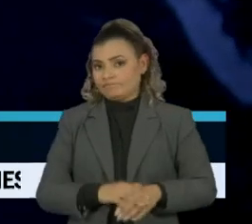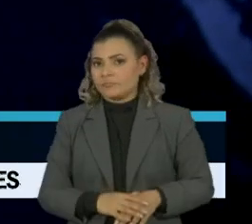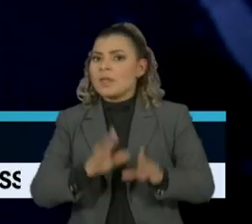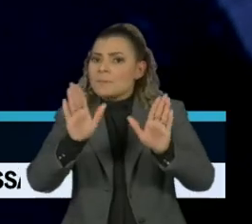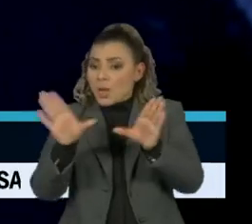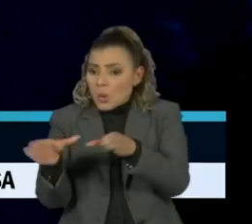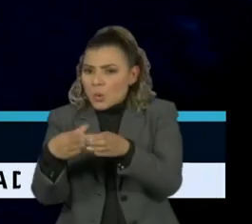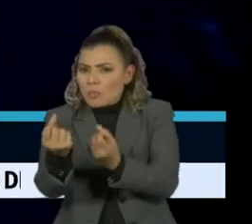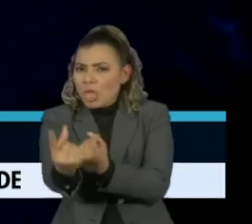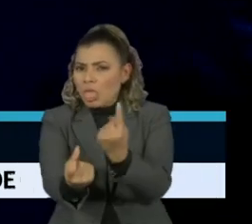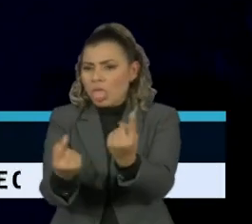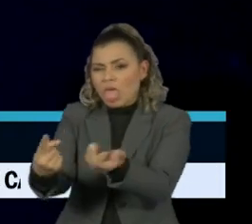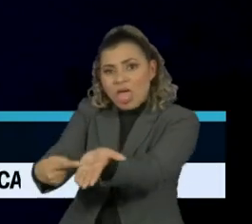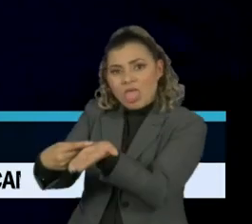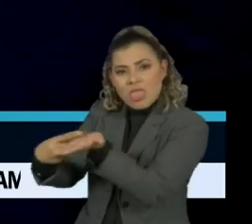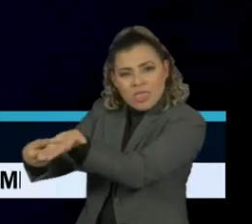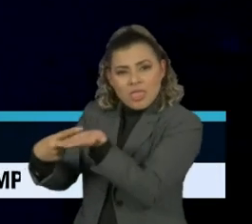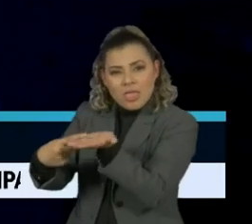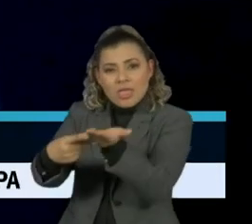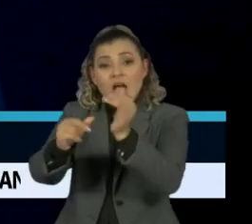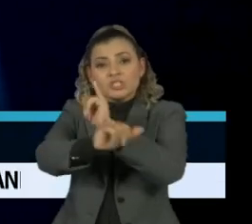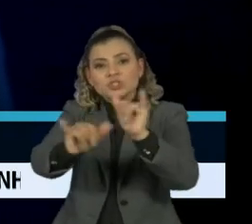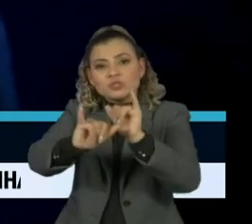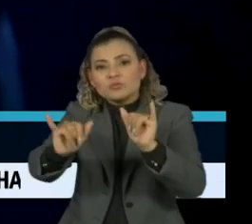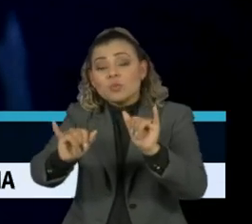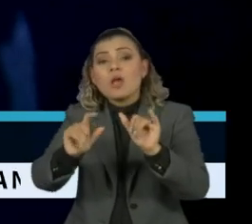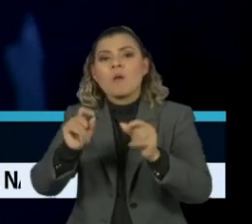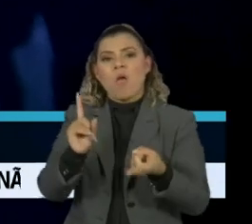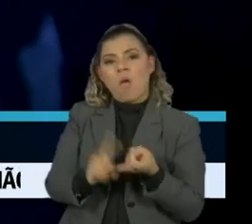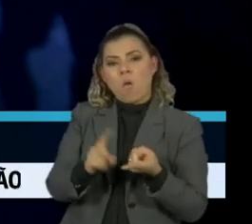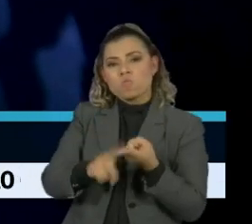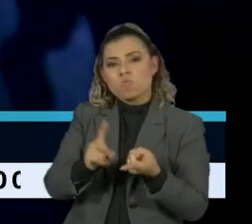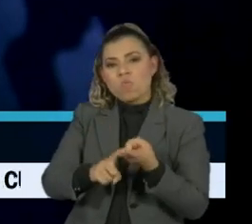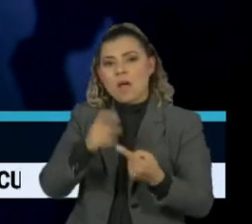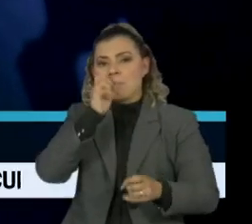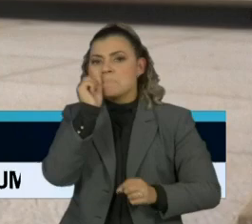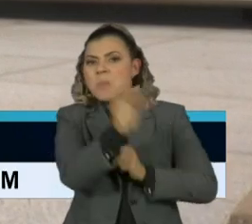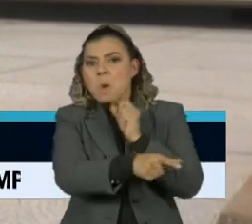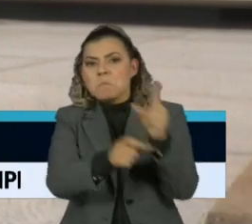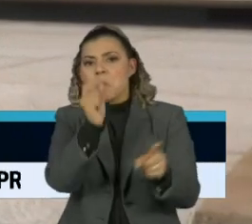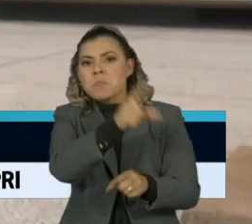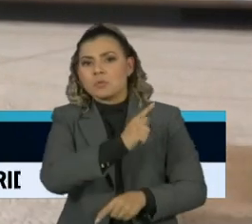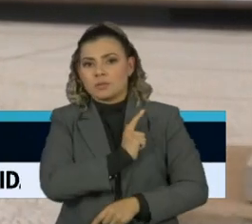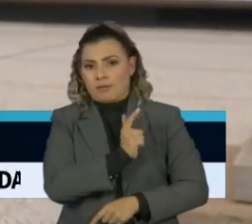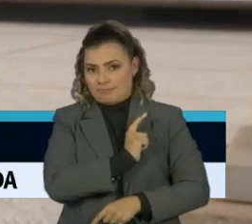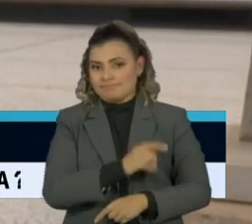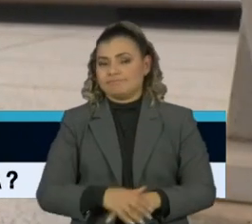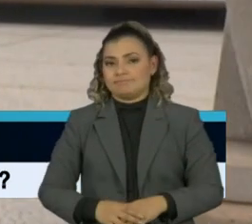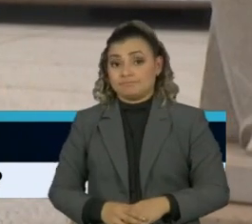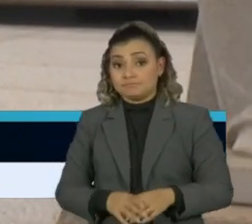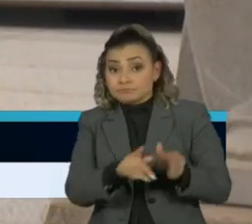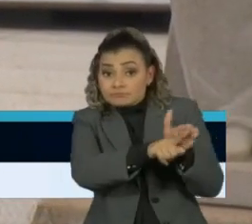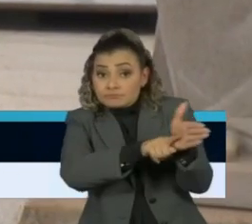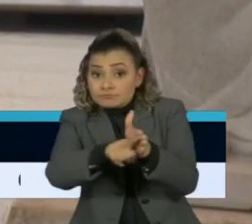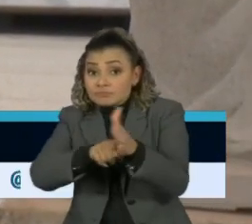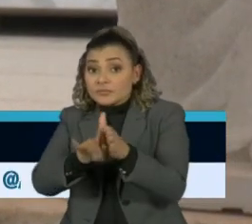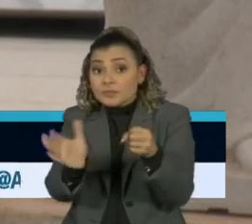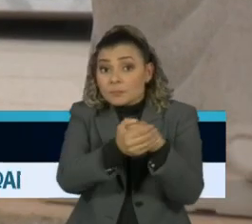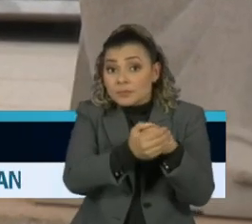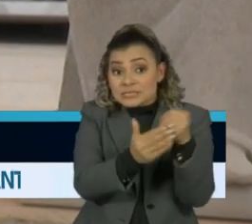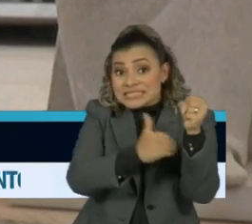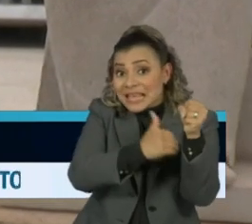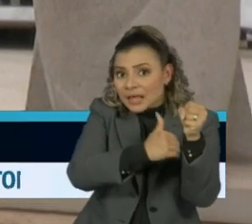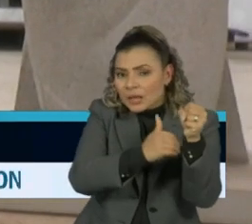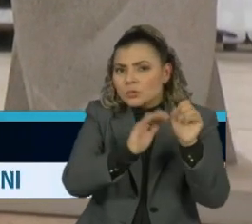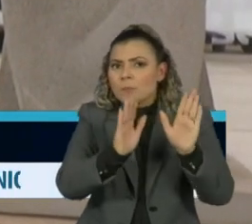grupos agiam de forma coordenada para divulgar conteúdo com ameaças e ofensas. Embora o inquérito seja sigiloso, a